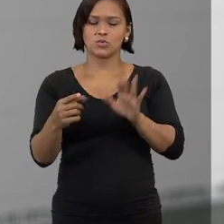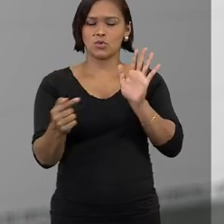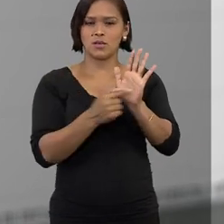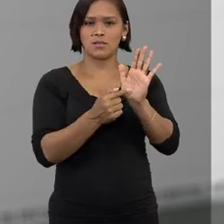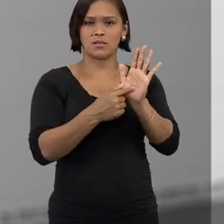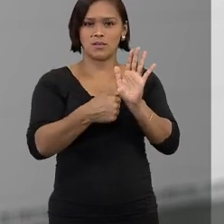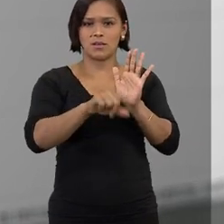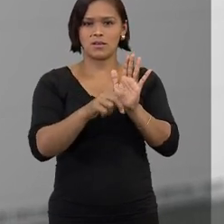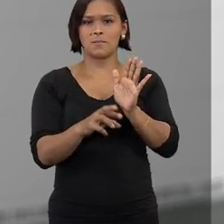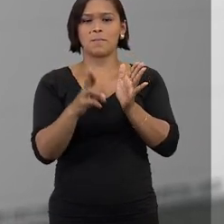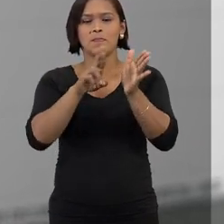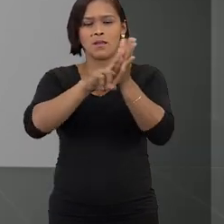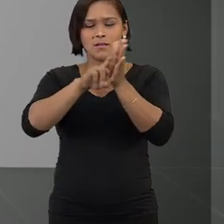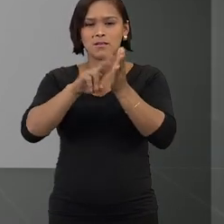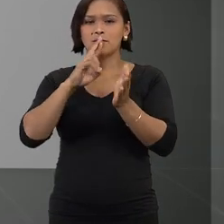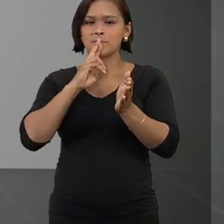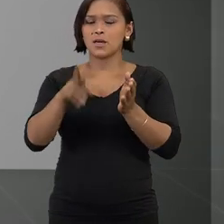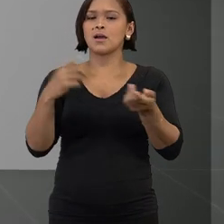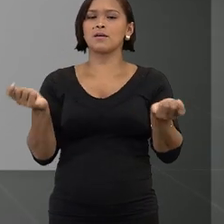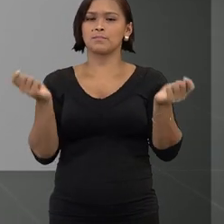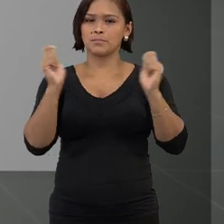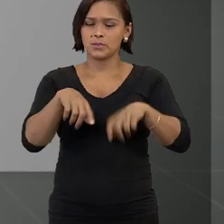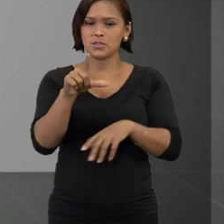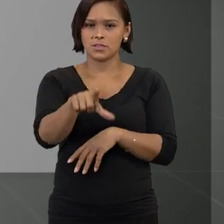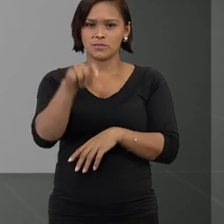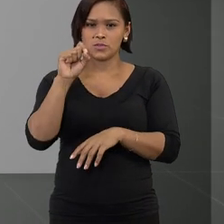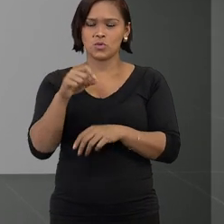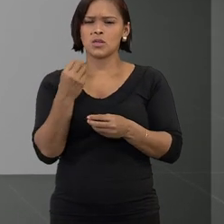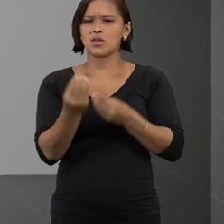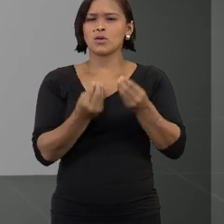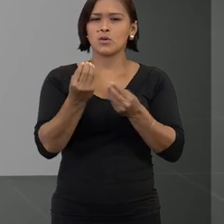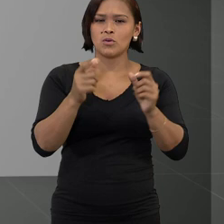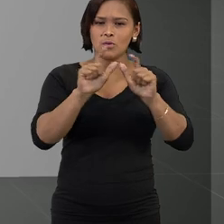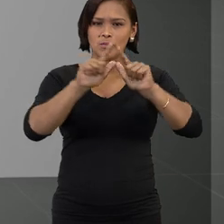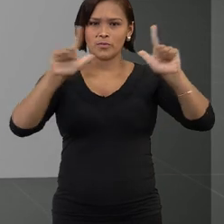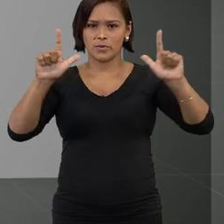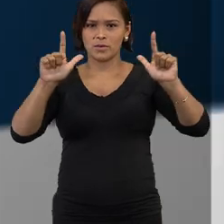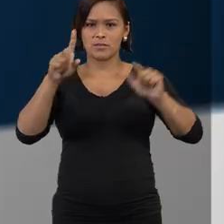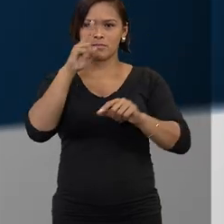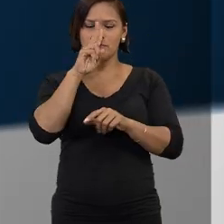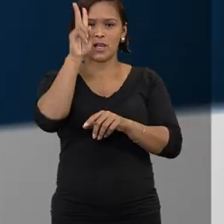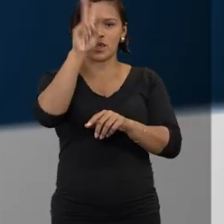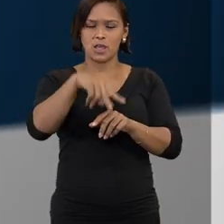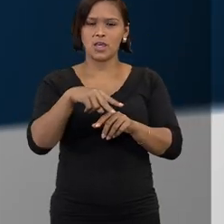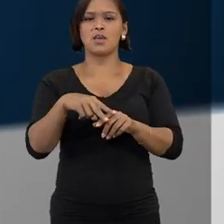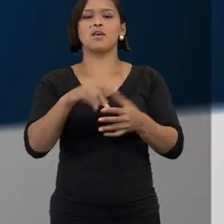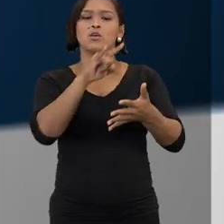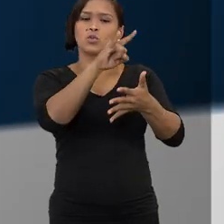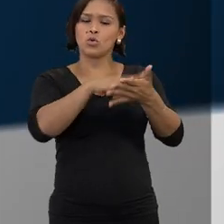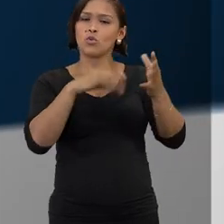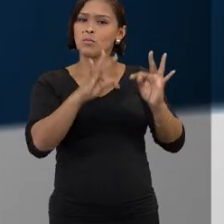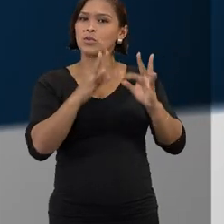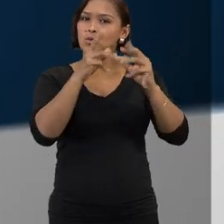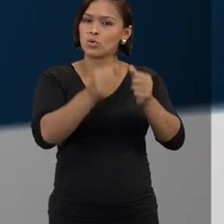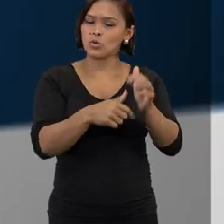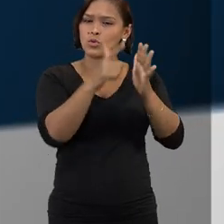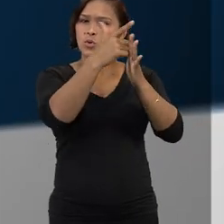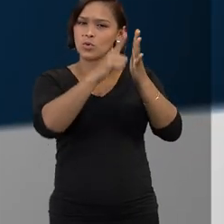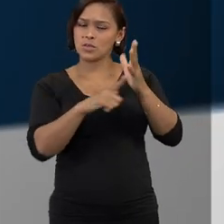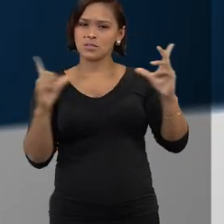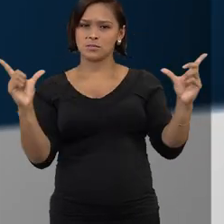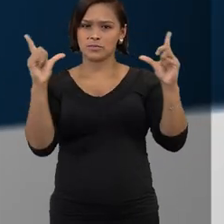aqui. Na página de resultados, ainda é possível escolher o formato de visualização, documento completo ou lista